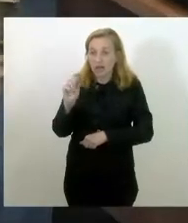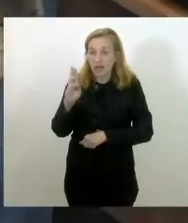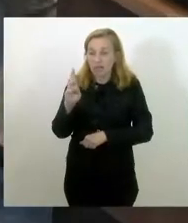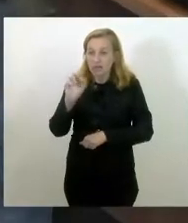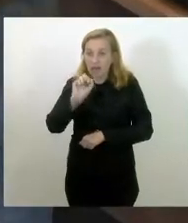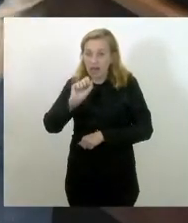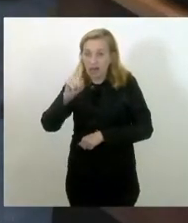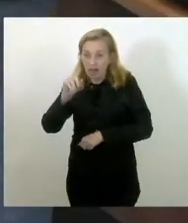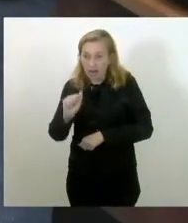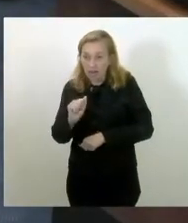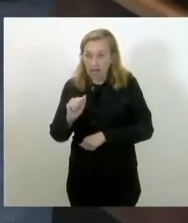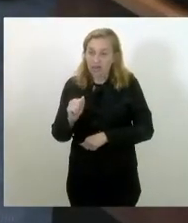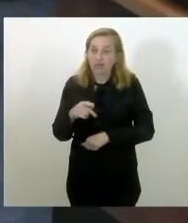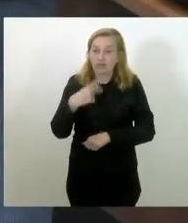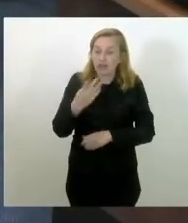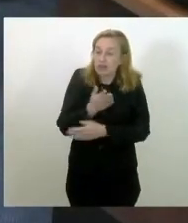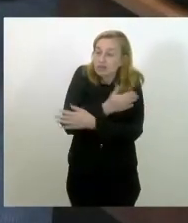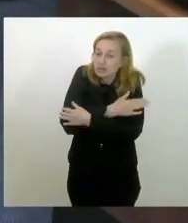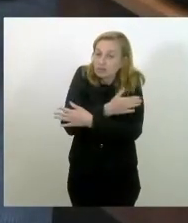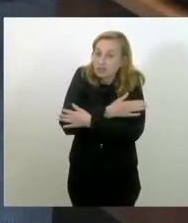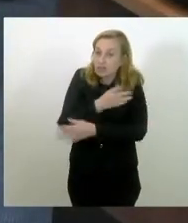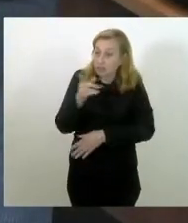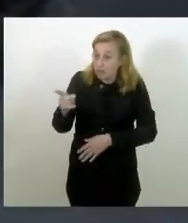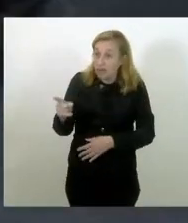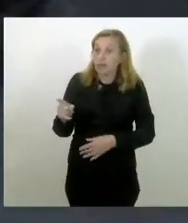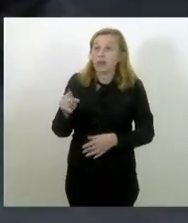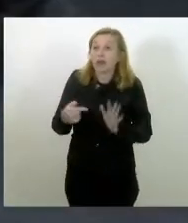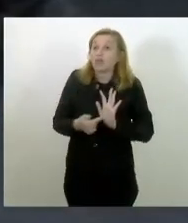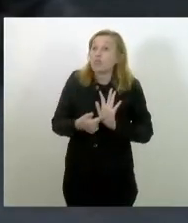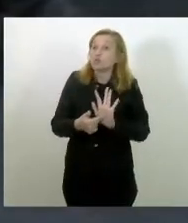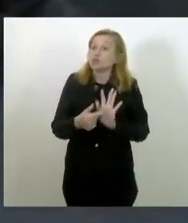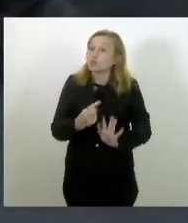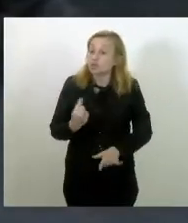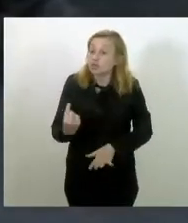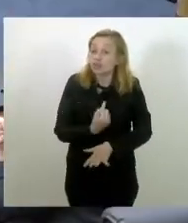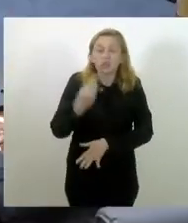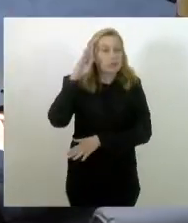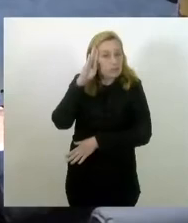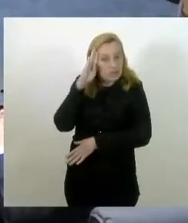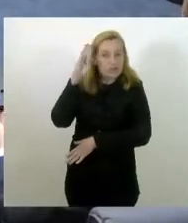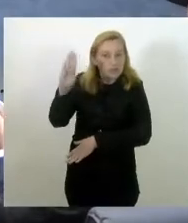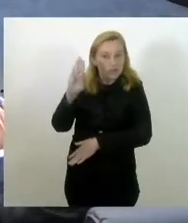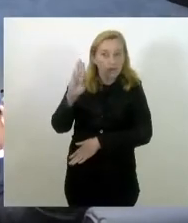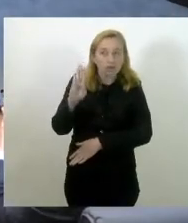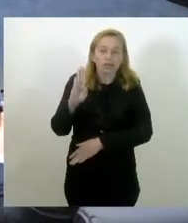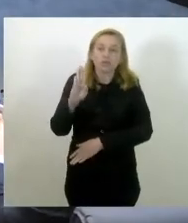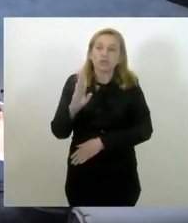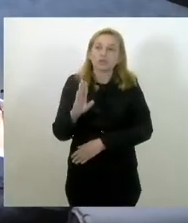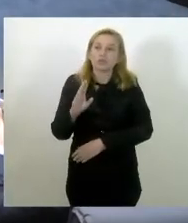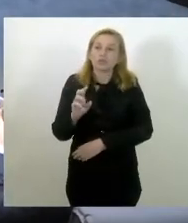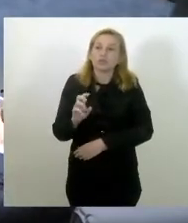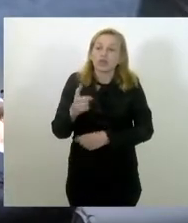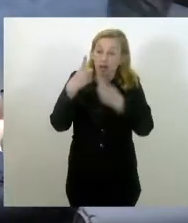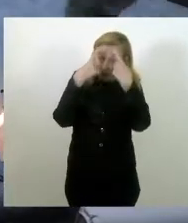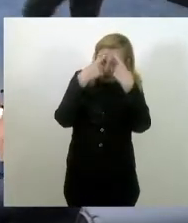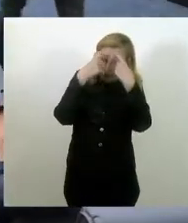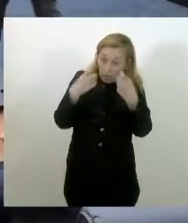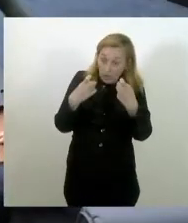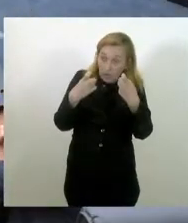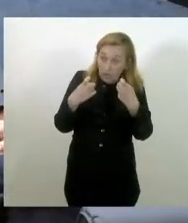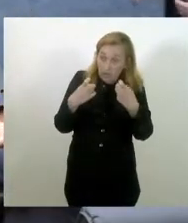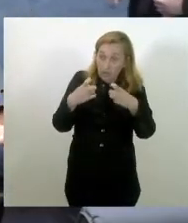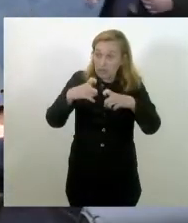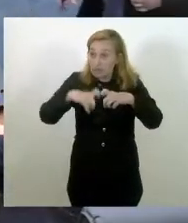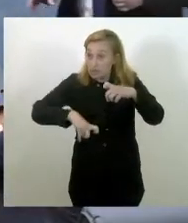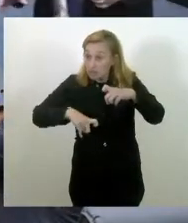fraterno abraço a ela, ela nos demonstrou que é fundamental para os casos de violência sexual